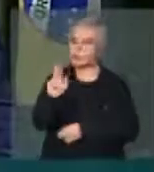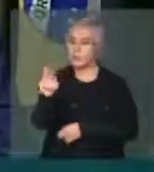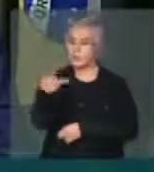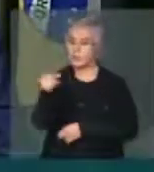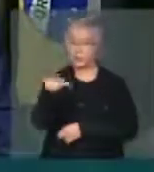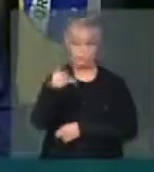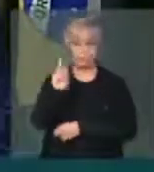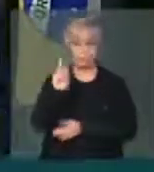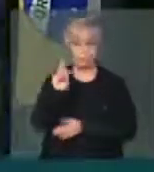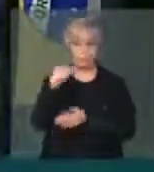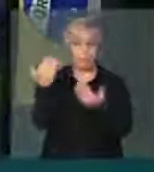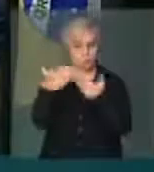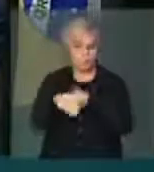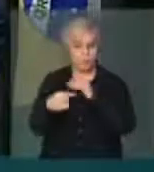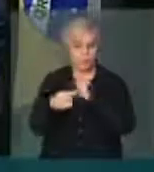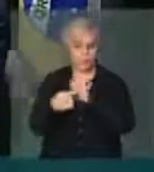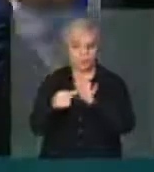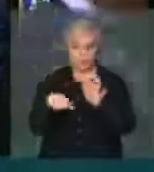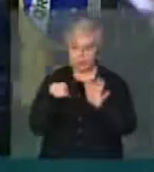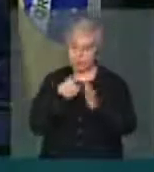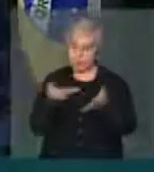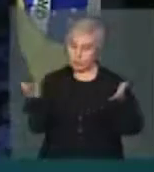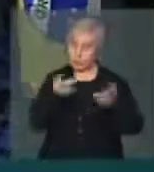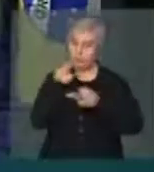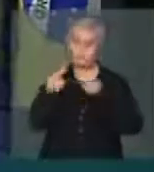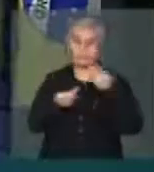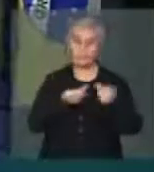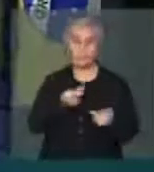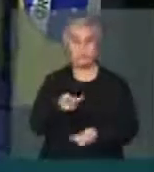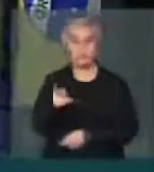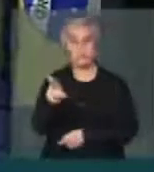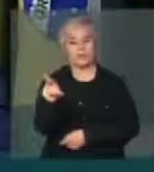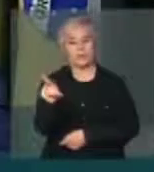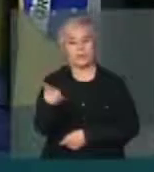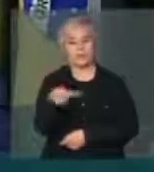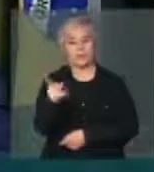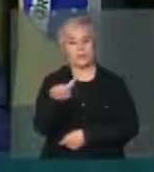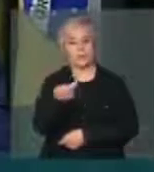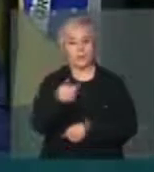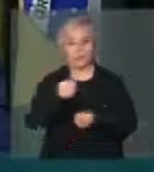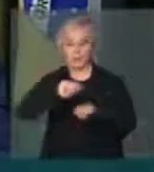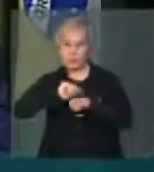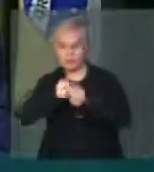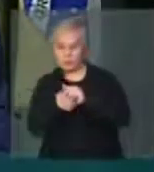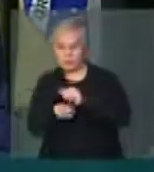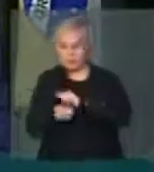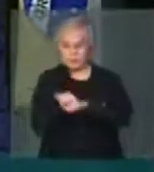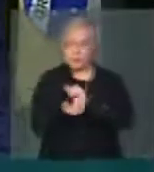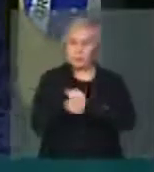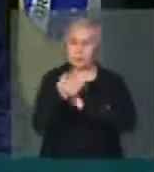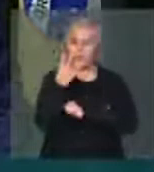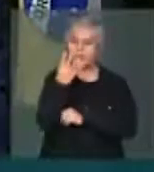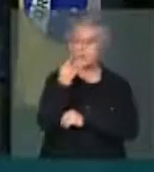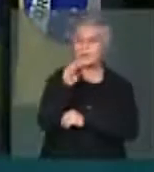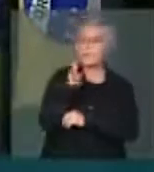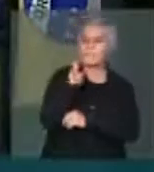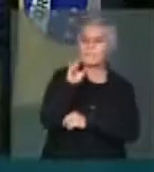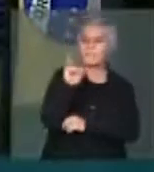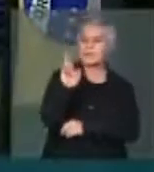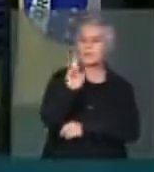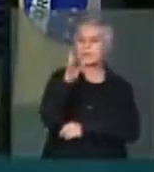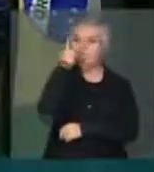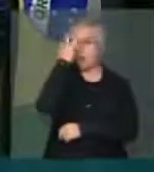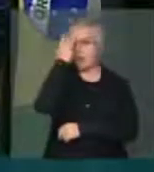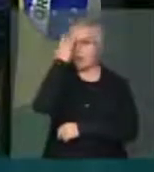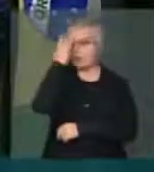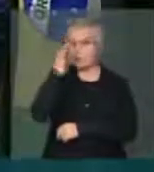formais nós estamos falando senhor presidente de manobras e pedaladas de 40 bilhões amanhã